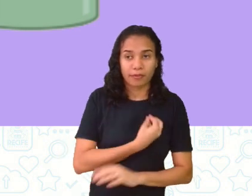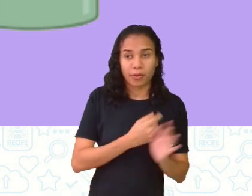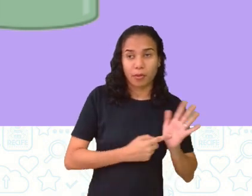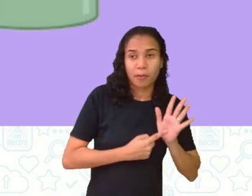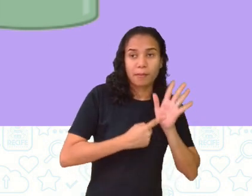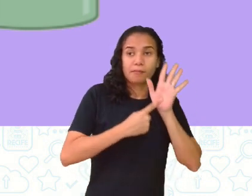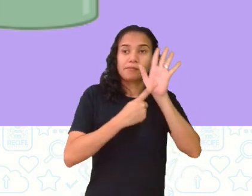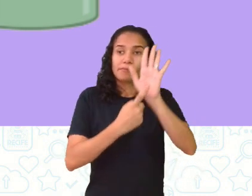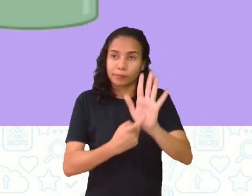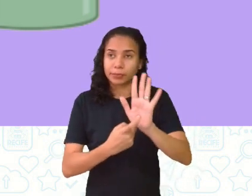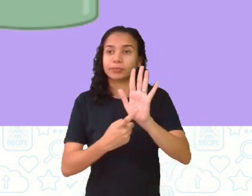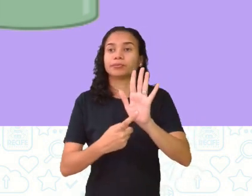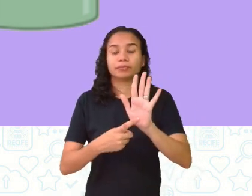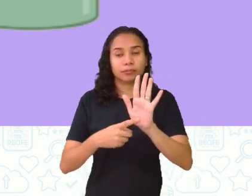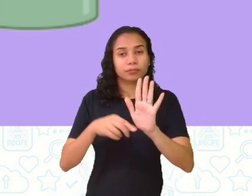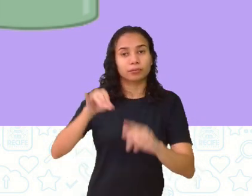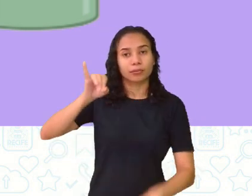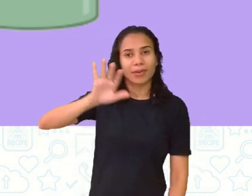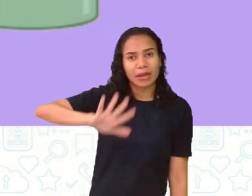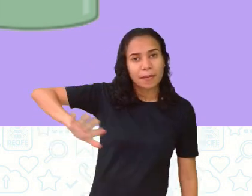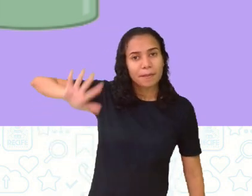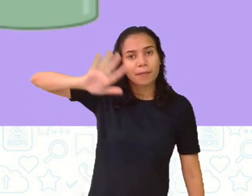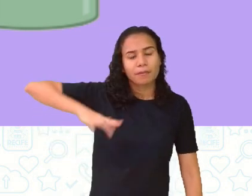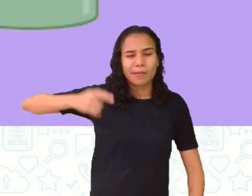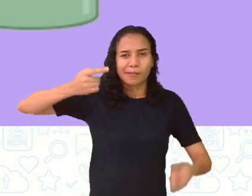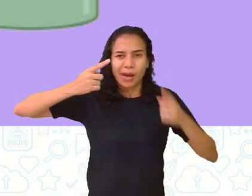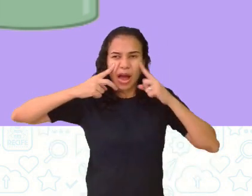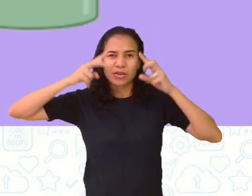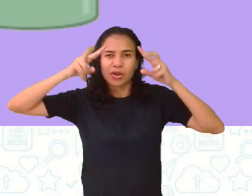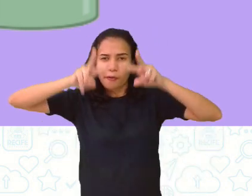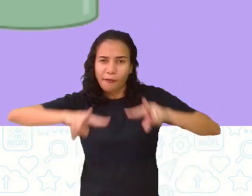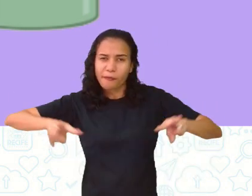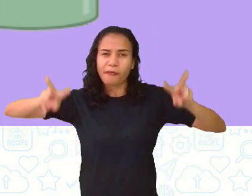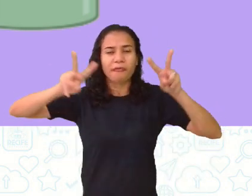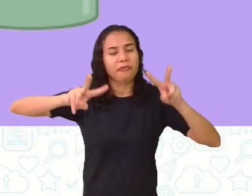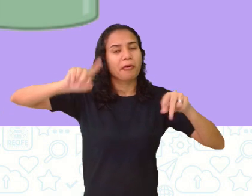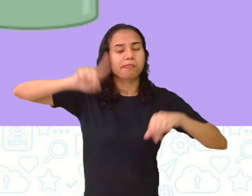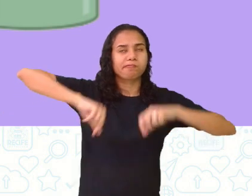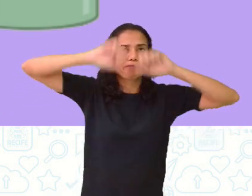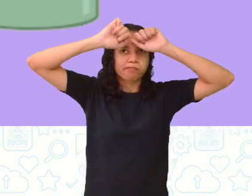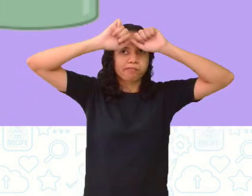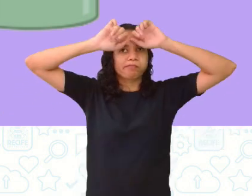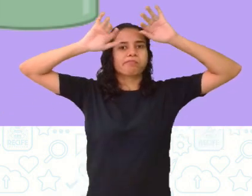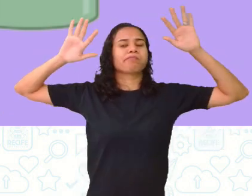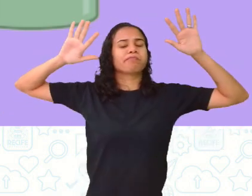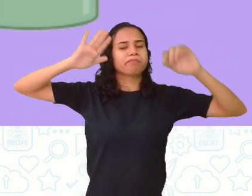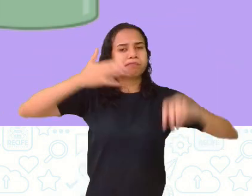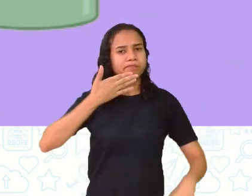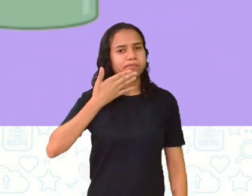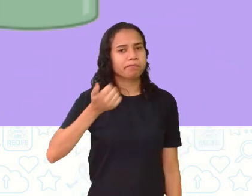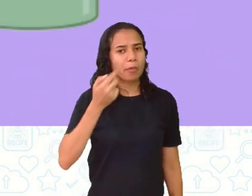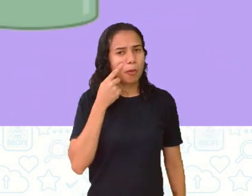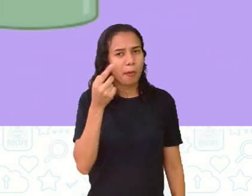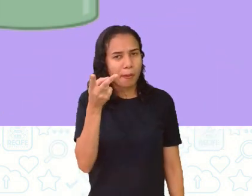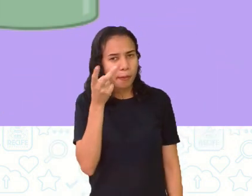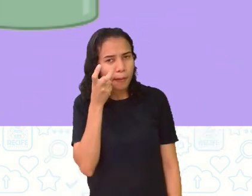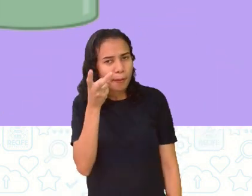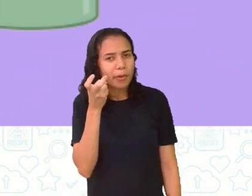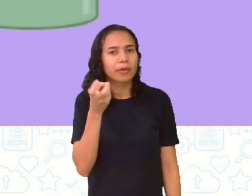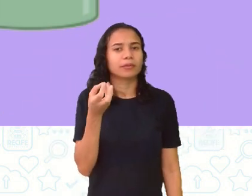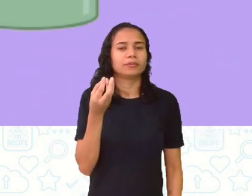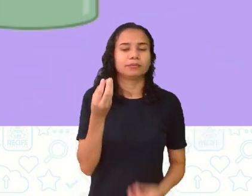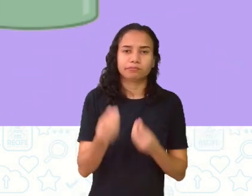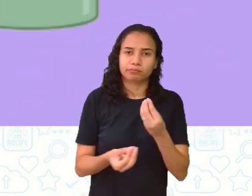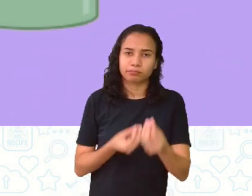representação, a partir de figura, de diagramas, como você queira chamar, ela realmente mostra